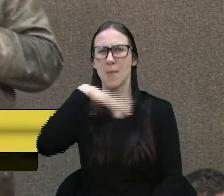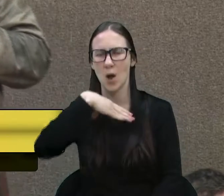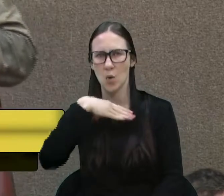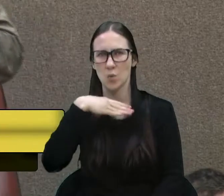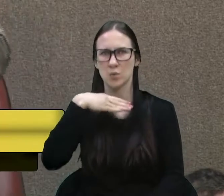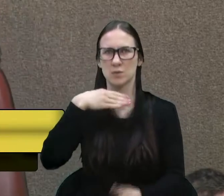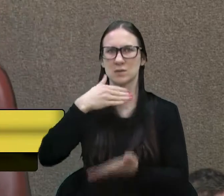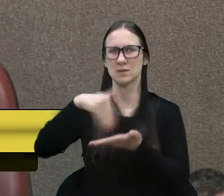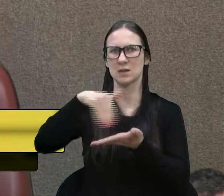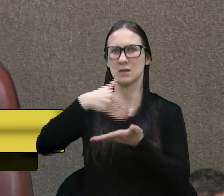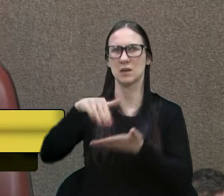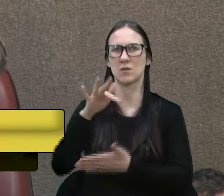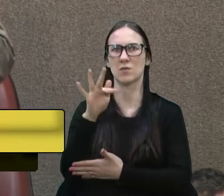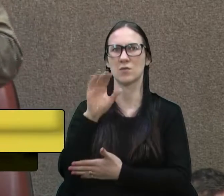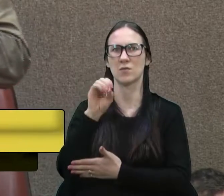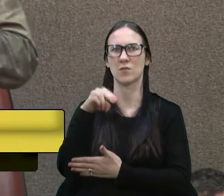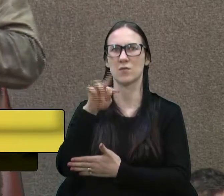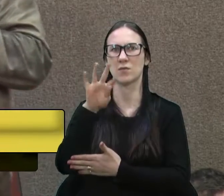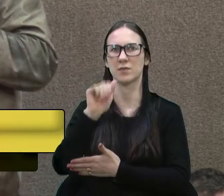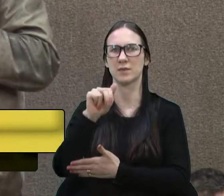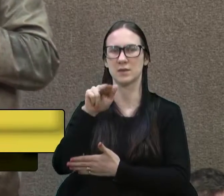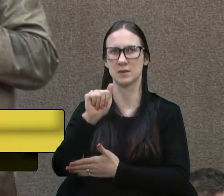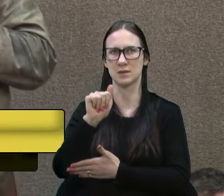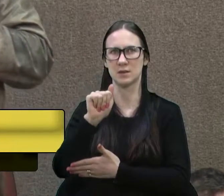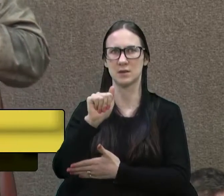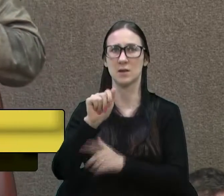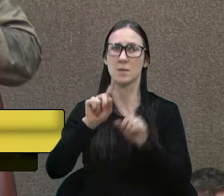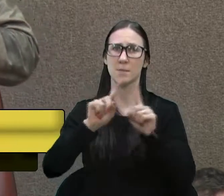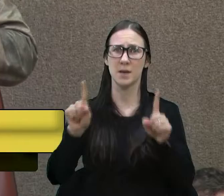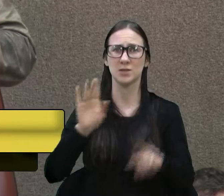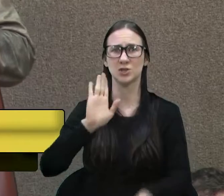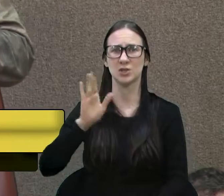mas também ninguém pode negar que ele está há dois anos na pasta.